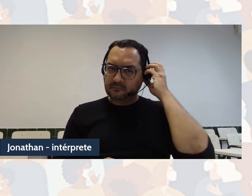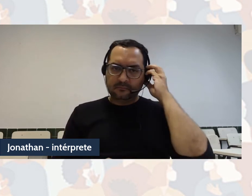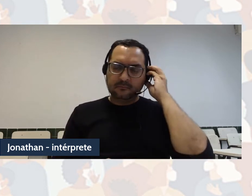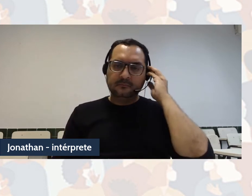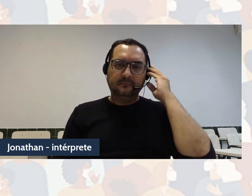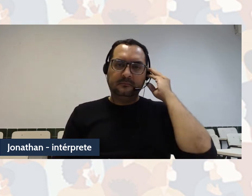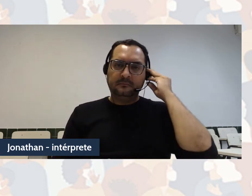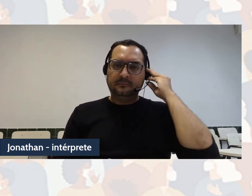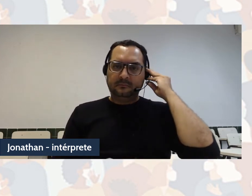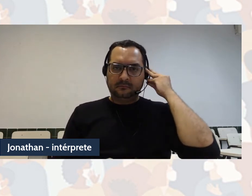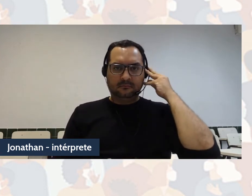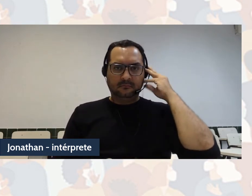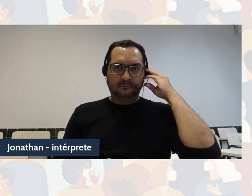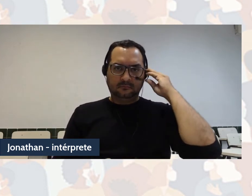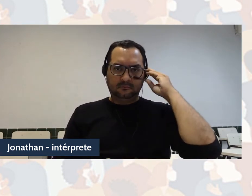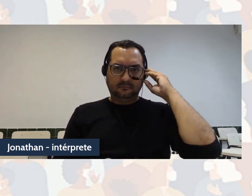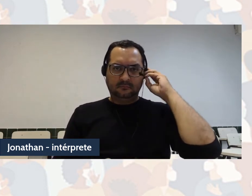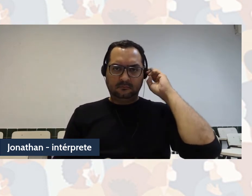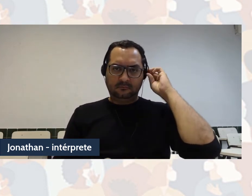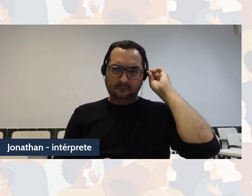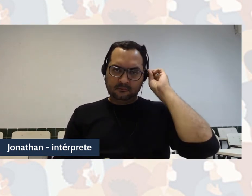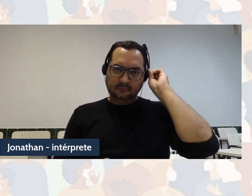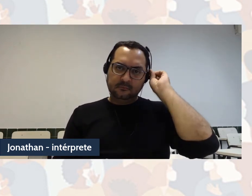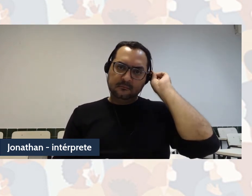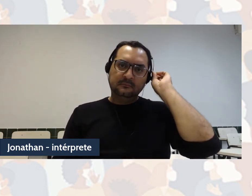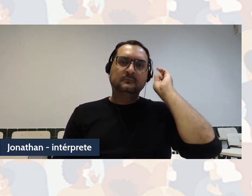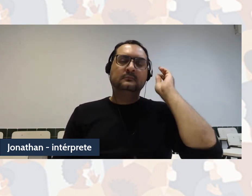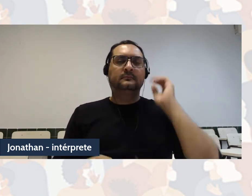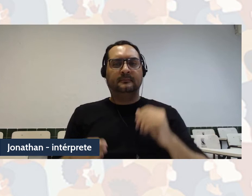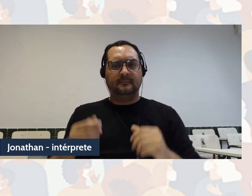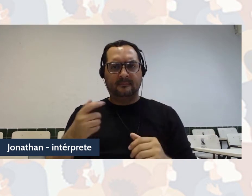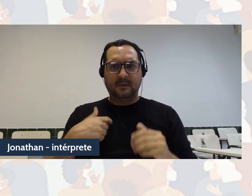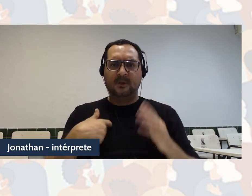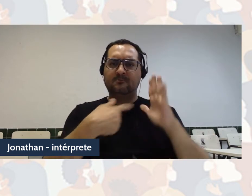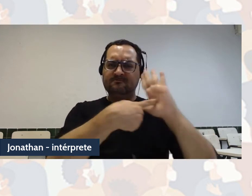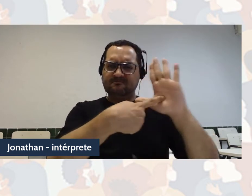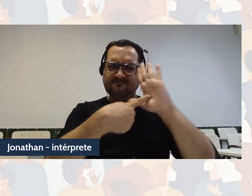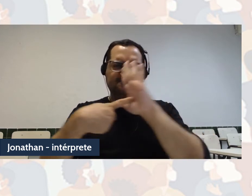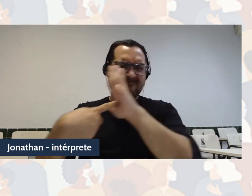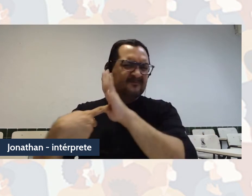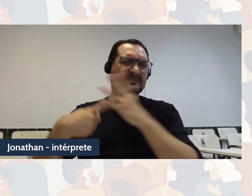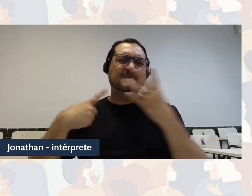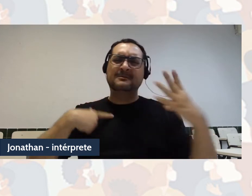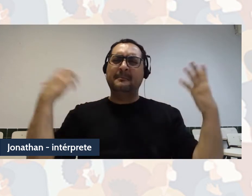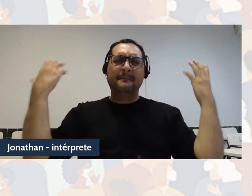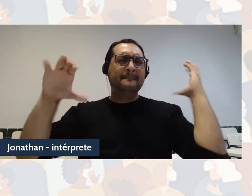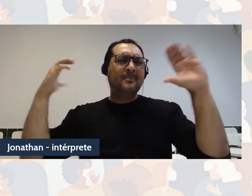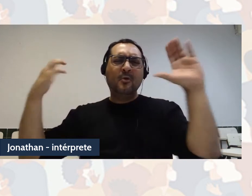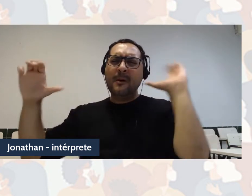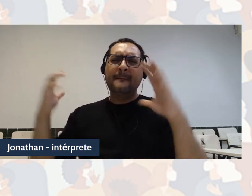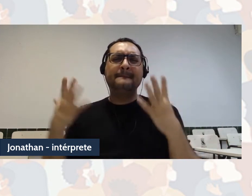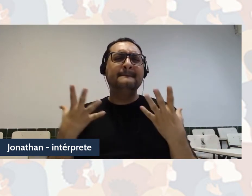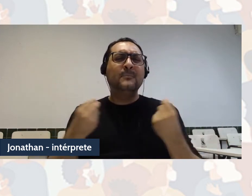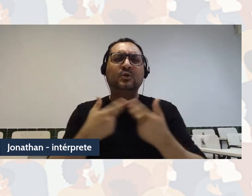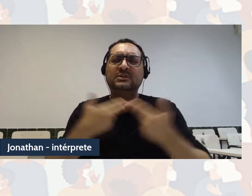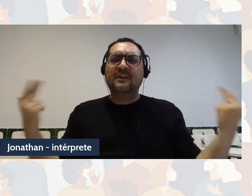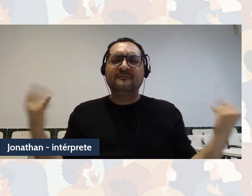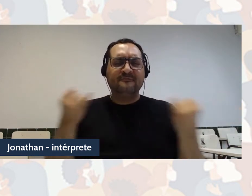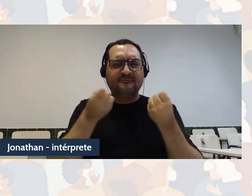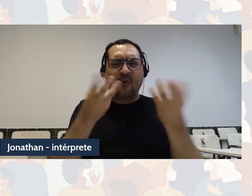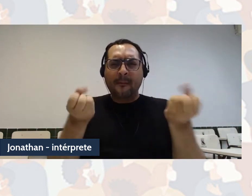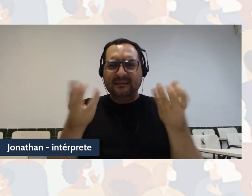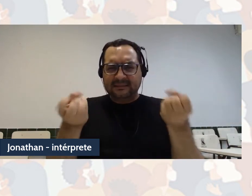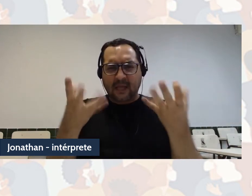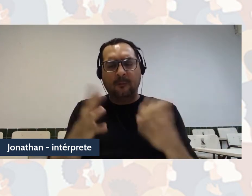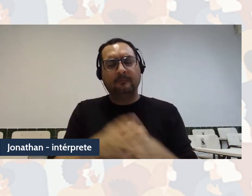Dentro desse emaranhado de coisas que eu estou trazendo aqui para discutir, há uma relação, me parece importante,